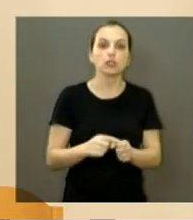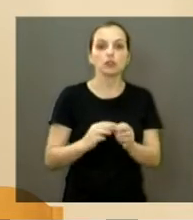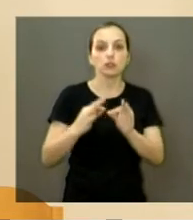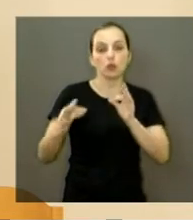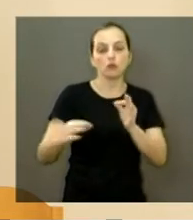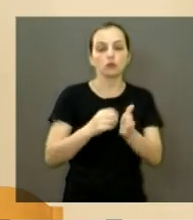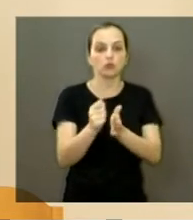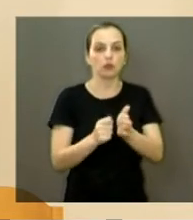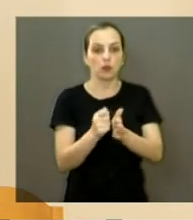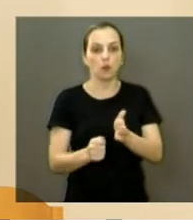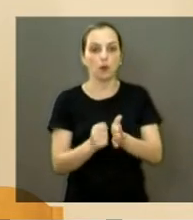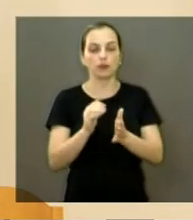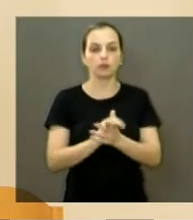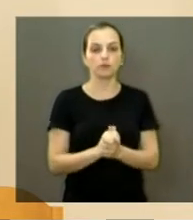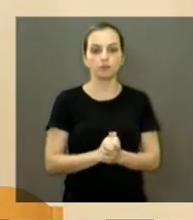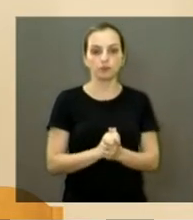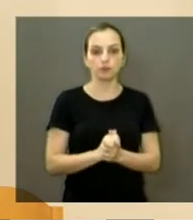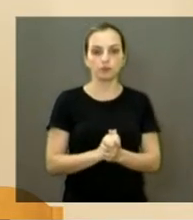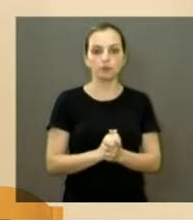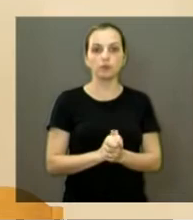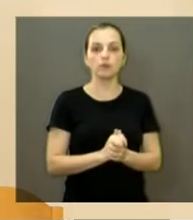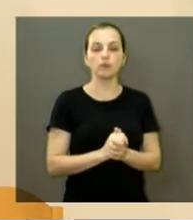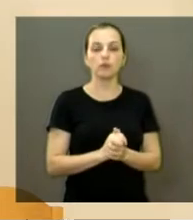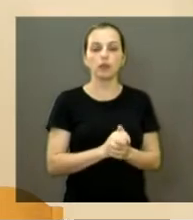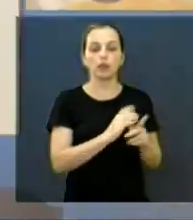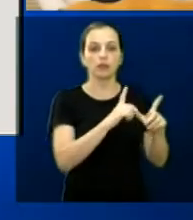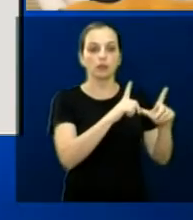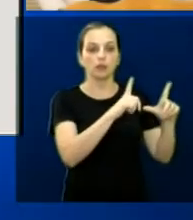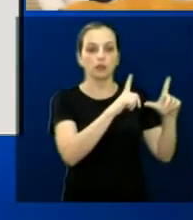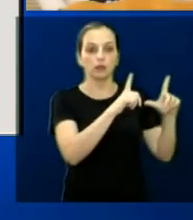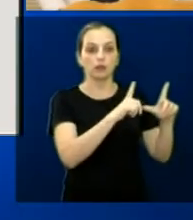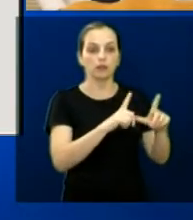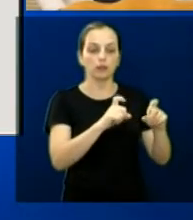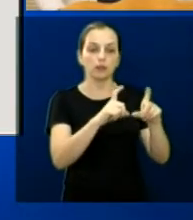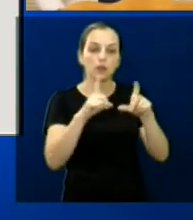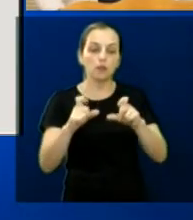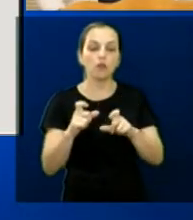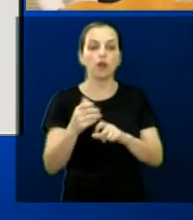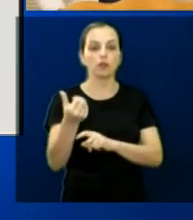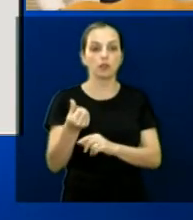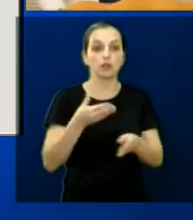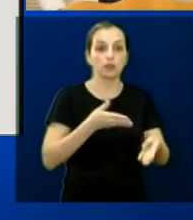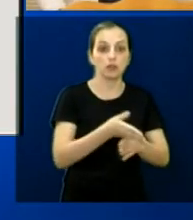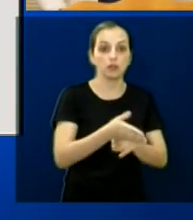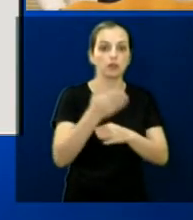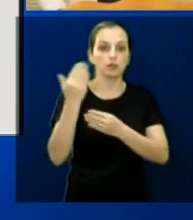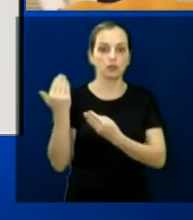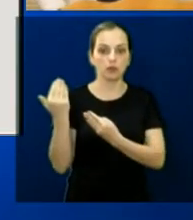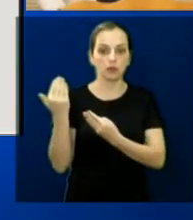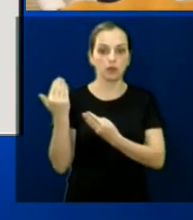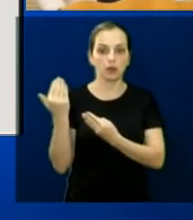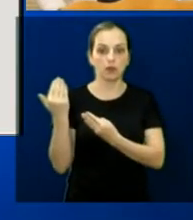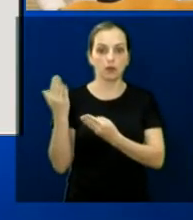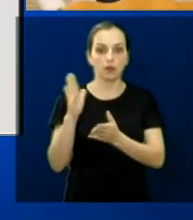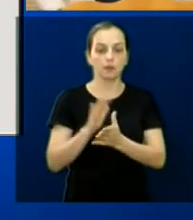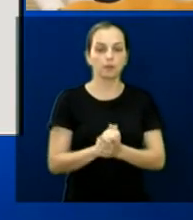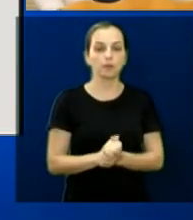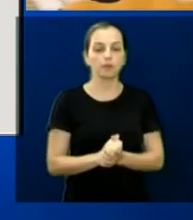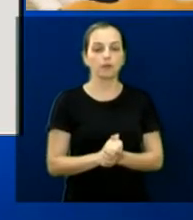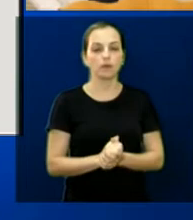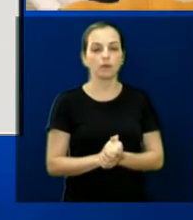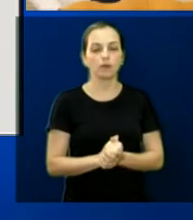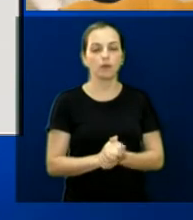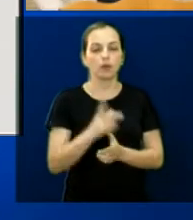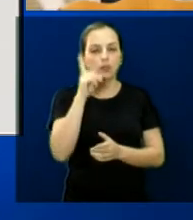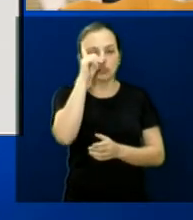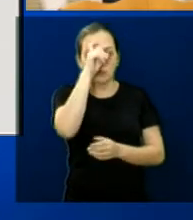Por onde andamos e o que fizemos? A primeira aí são seis fotos, visita ao CDFACE, dia 17 de abril. Com dificuldades para equilibrar